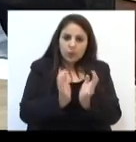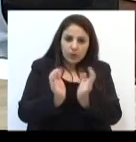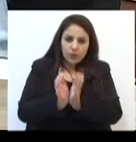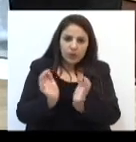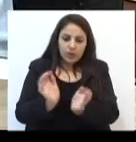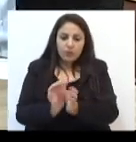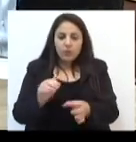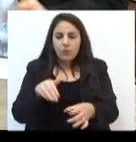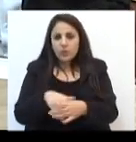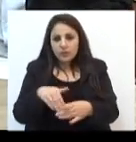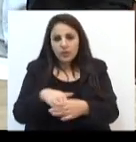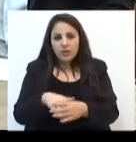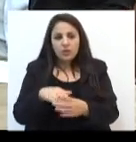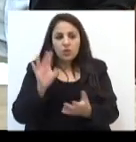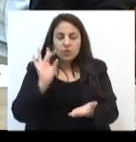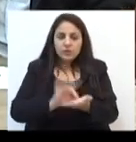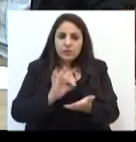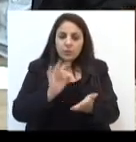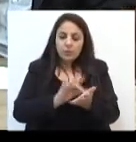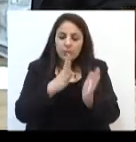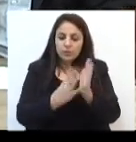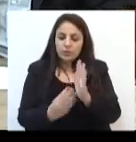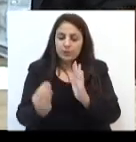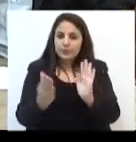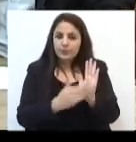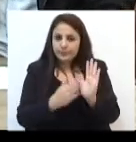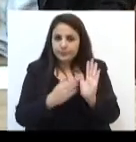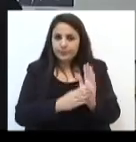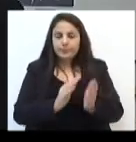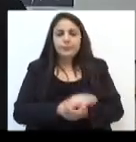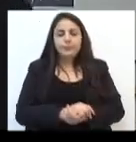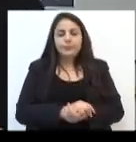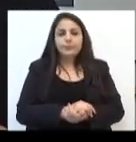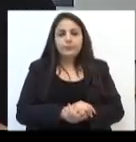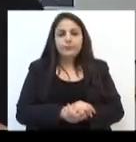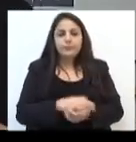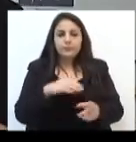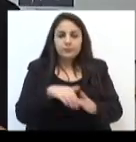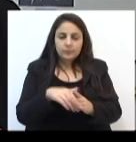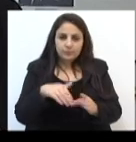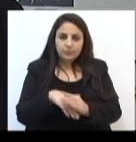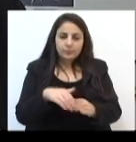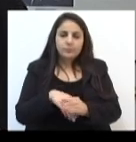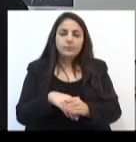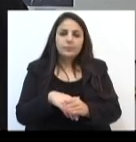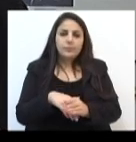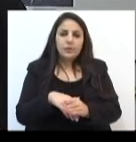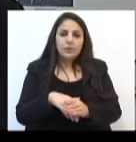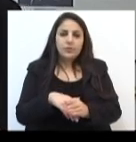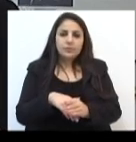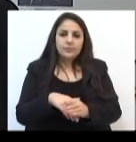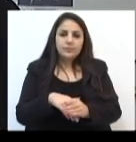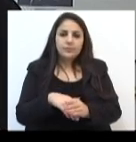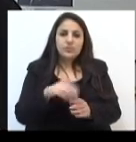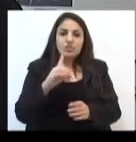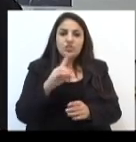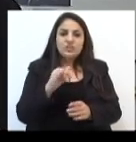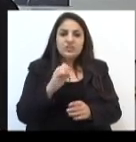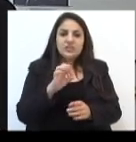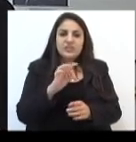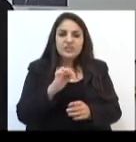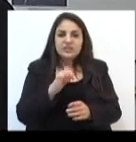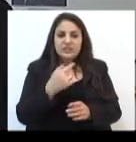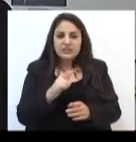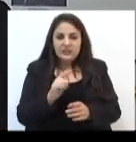acertaram ao garantirem um modelo proporcional. O voto distrital não vai passar nem o distritão.